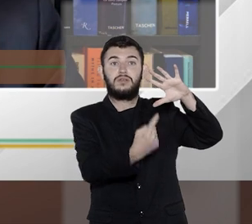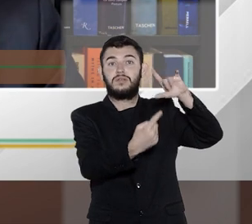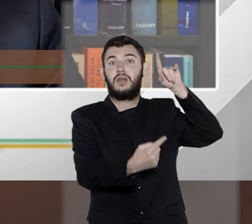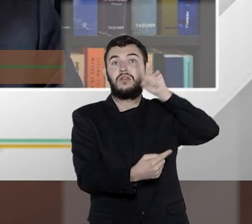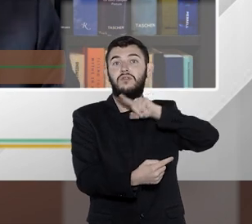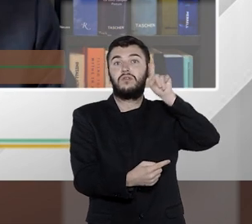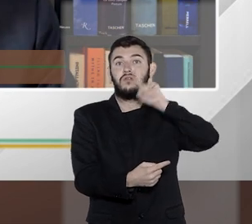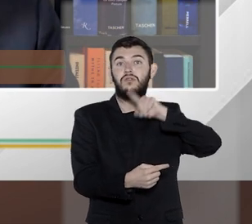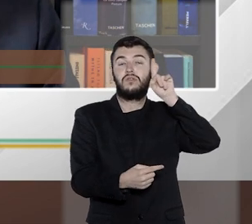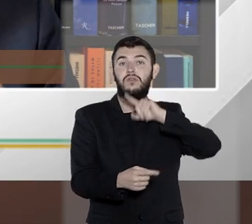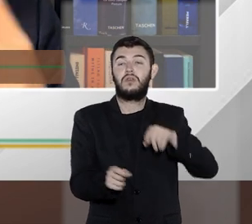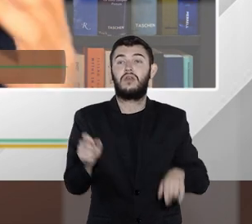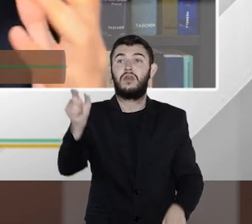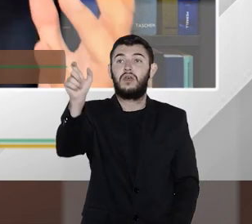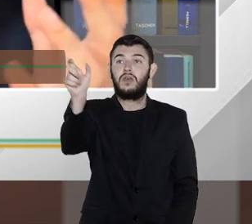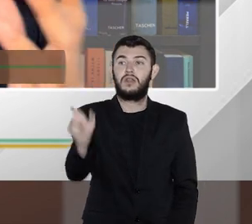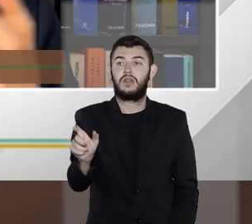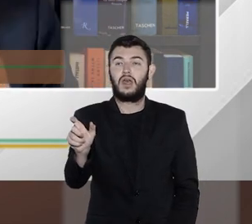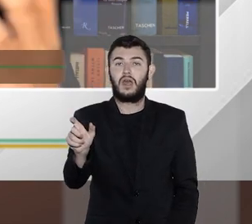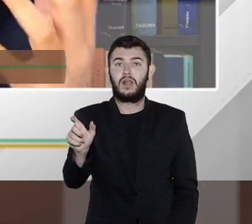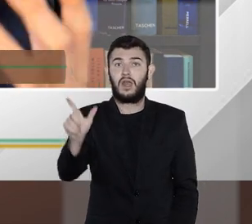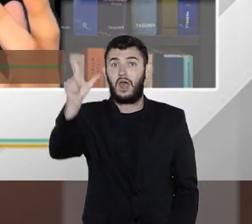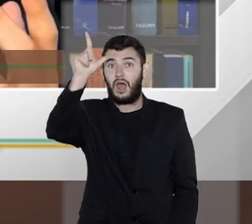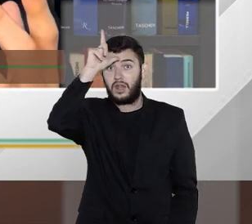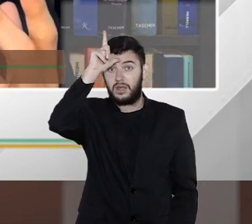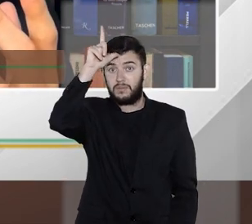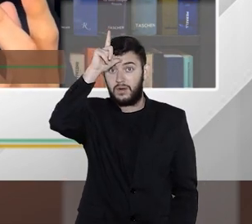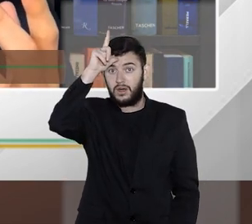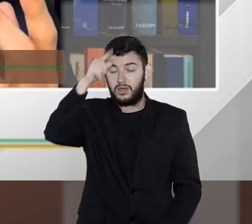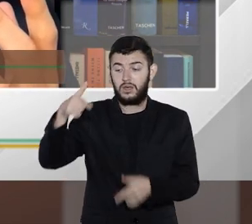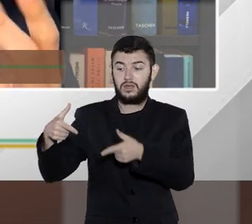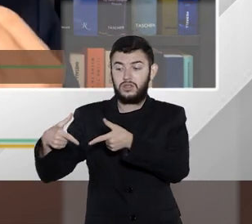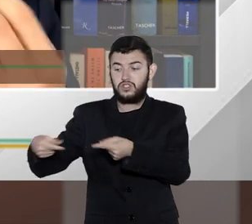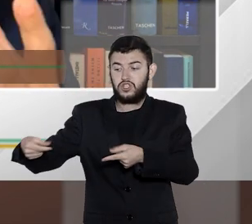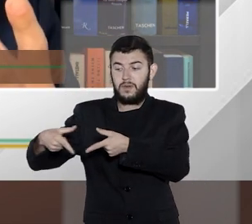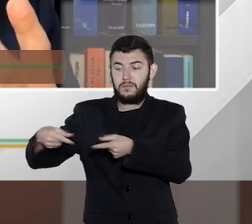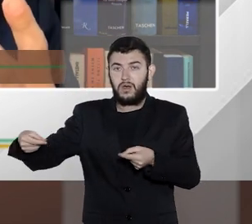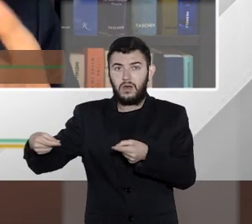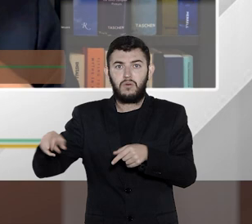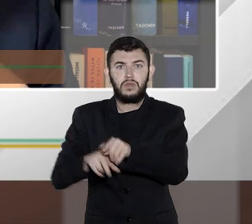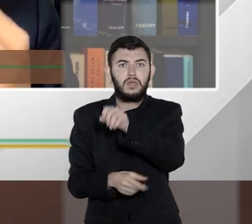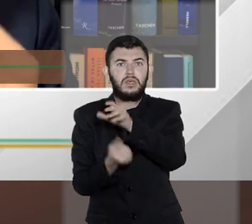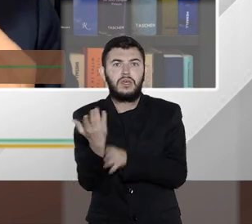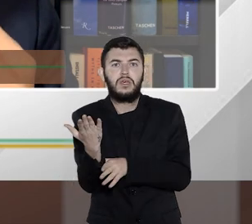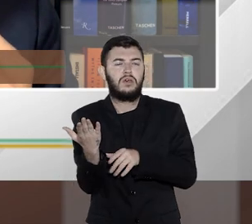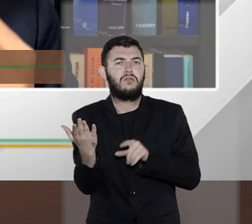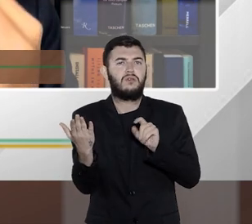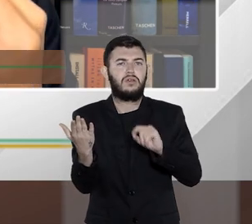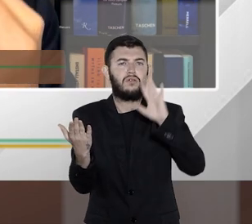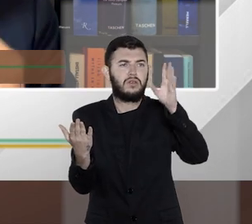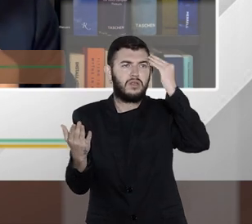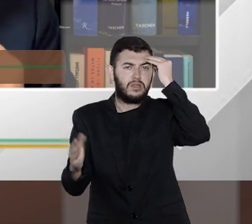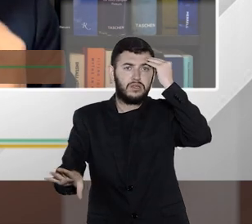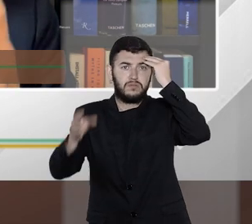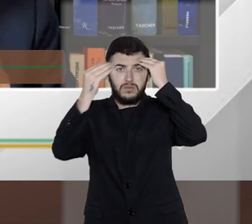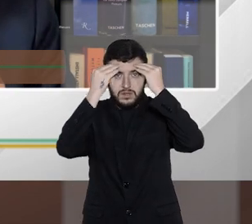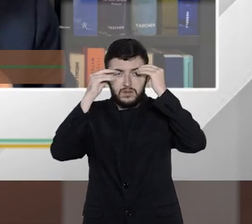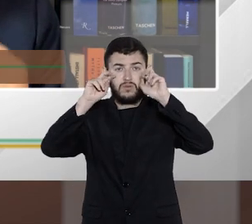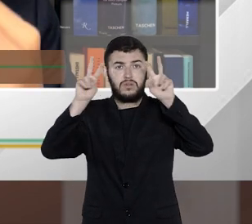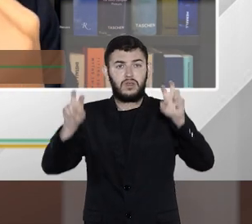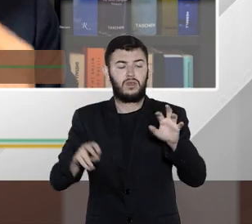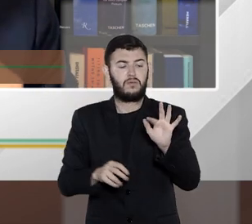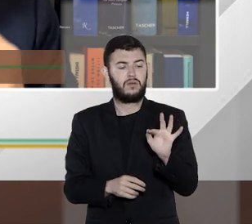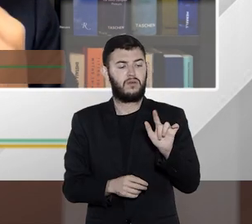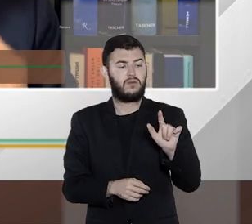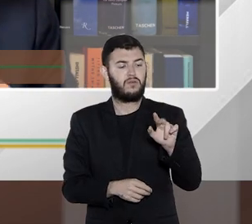Alemanha recebe os dados do Japão e você forma uma concepção sobre os fluxos